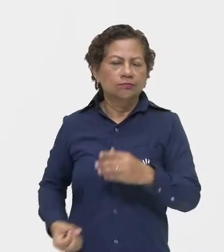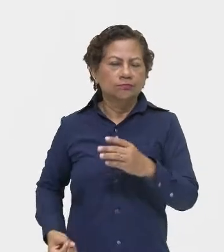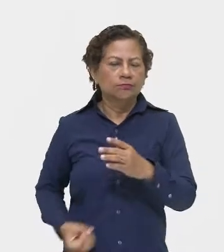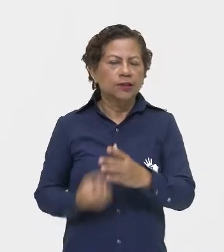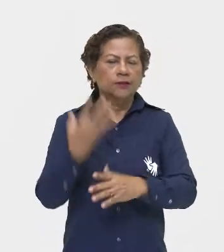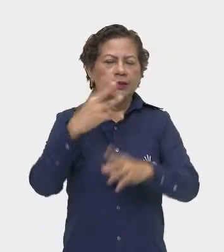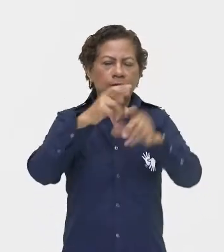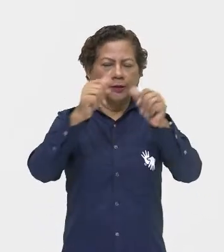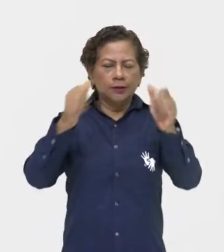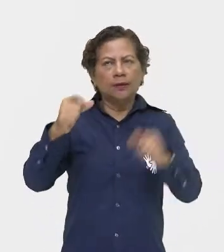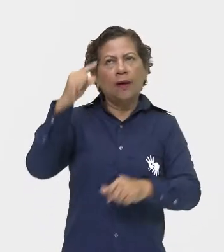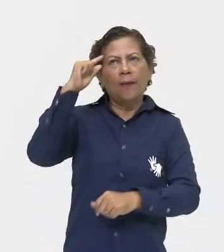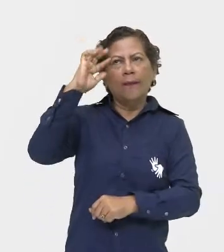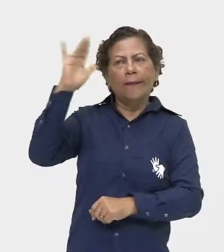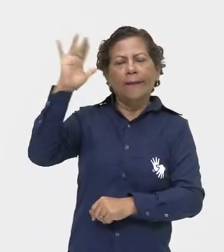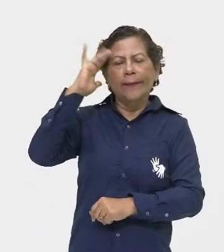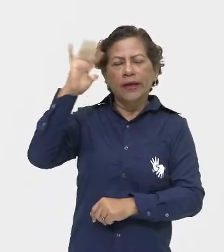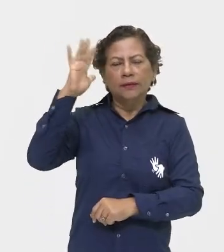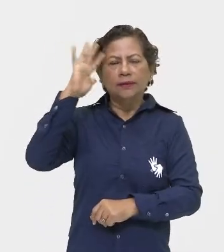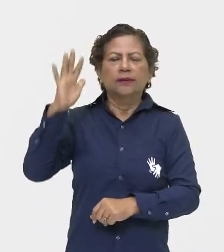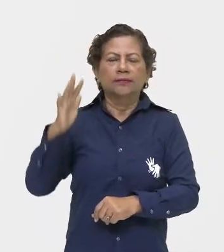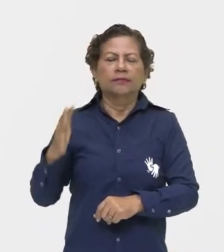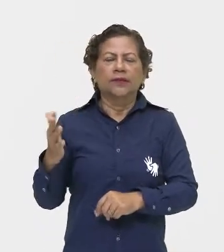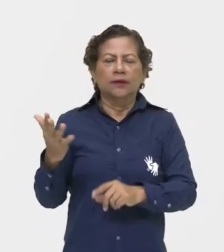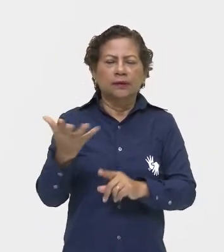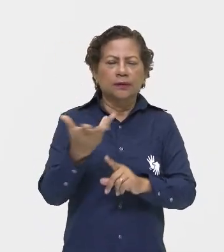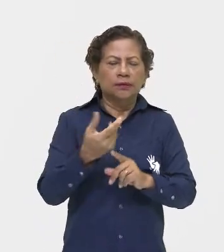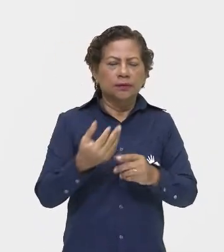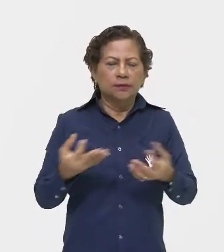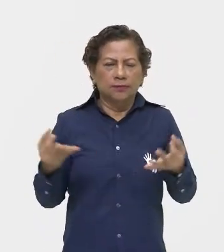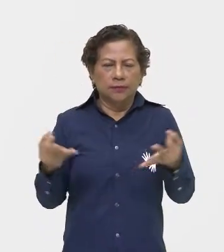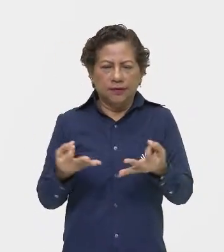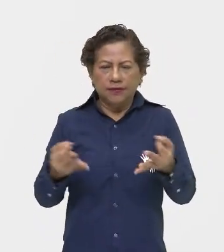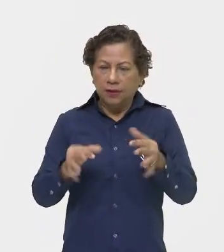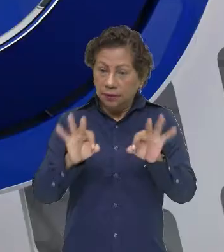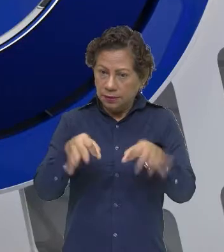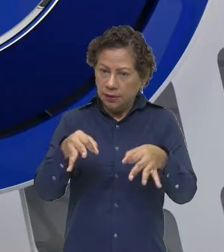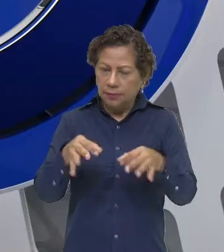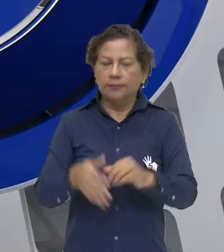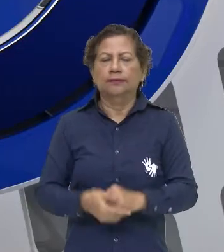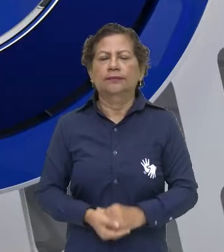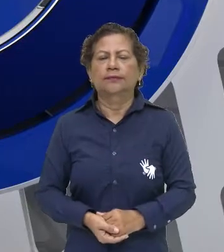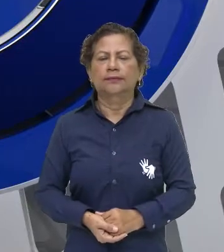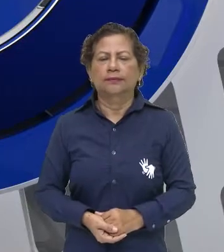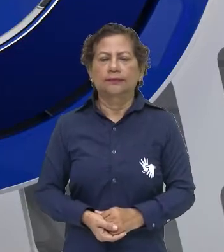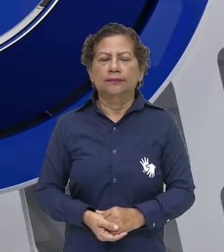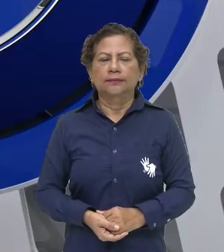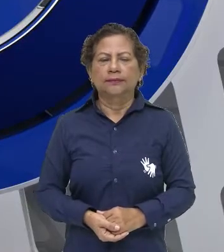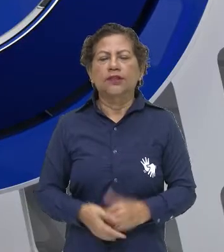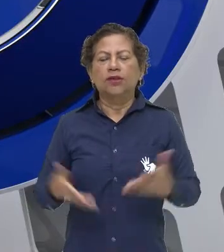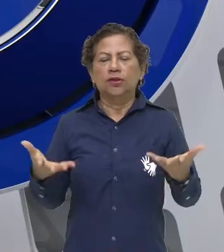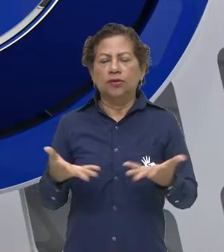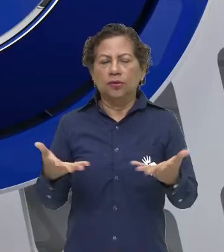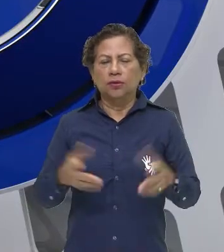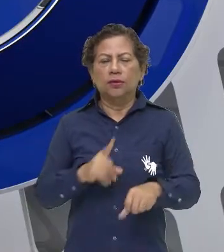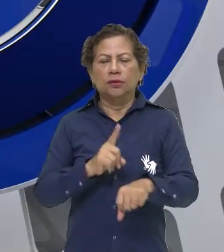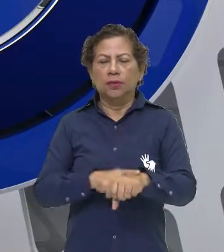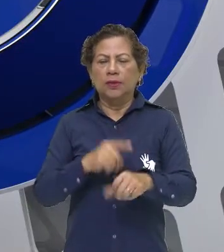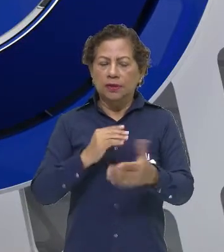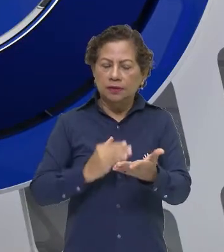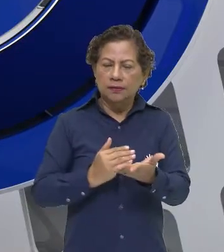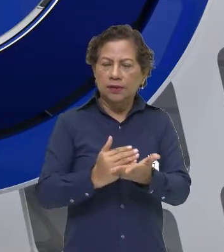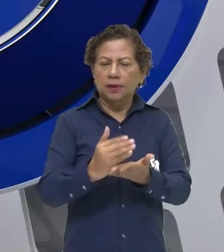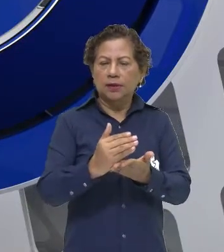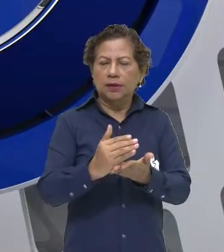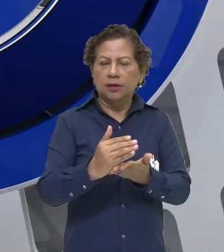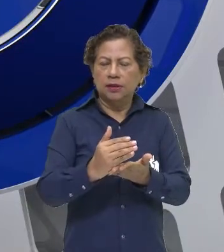constituição de pensamento artístico. Certo? Então, nesse momento, nós vamos dar início